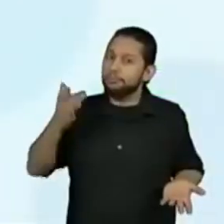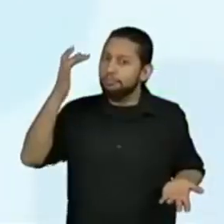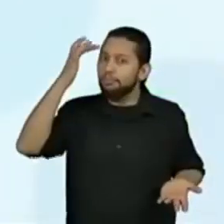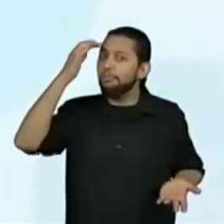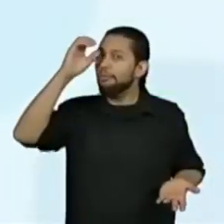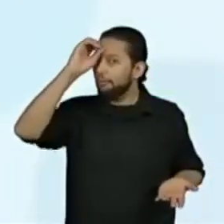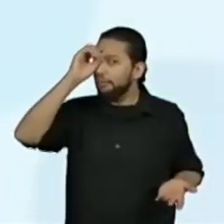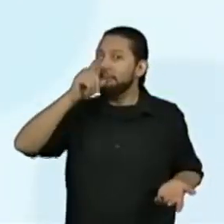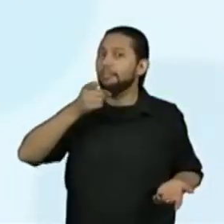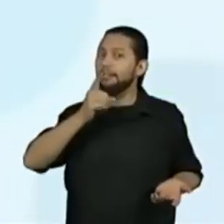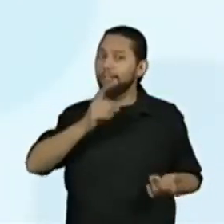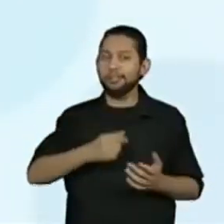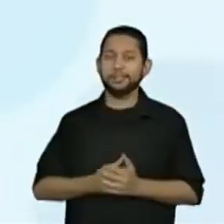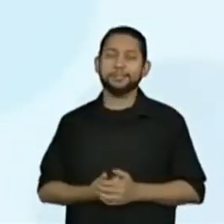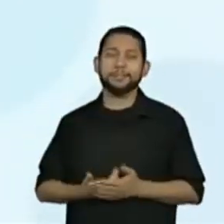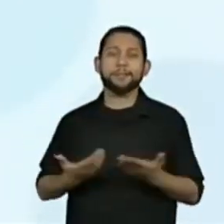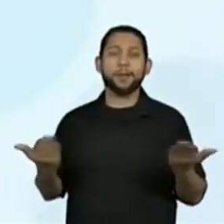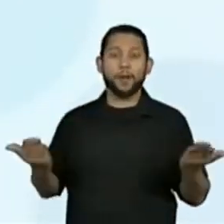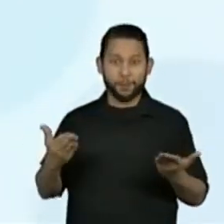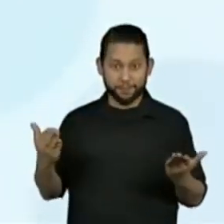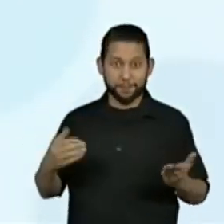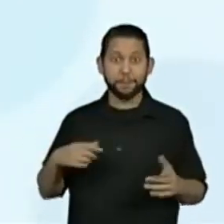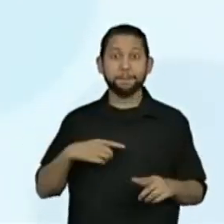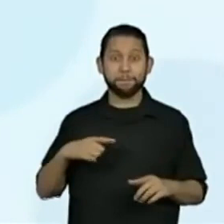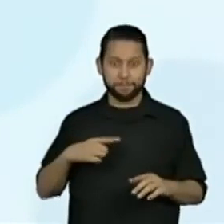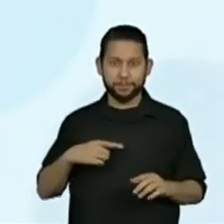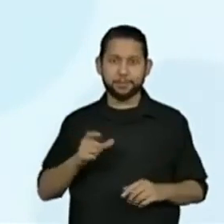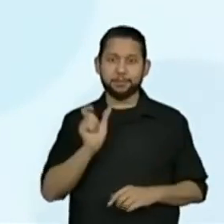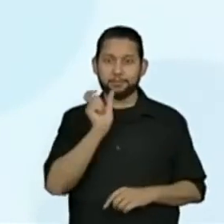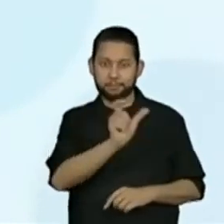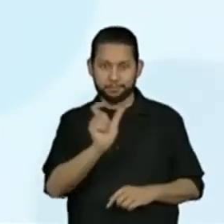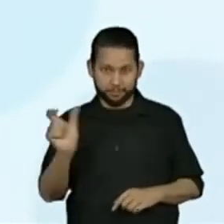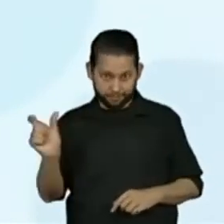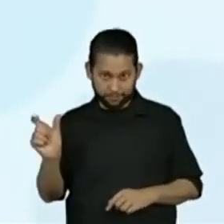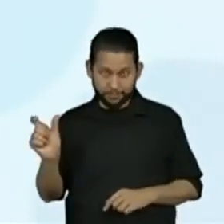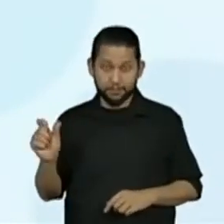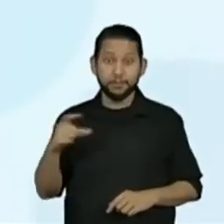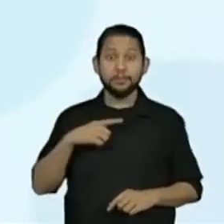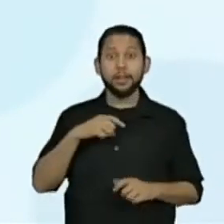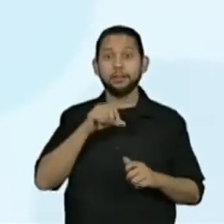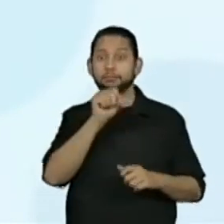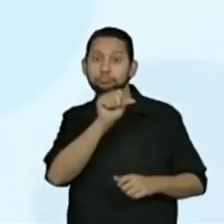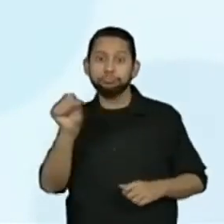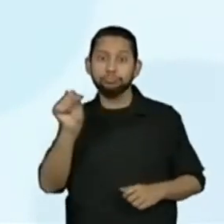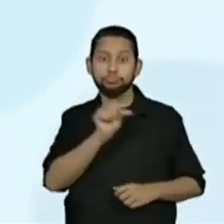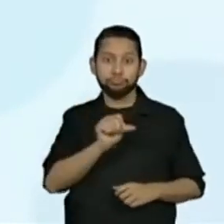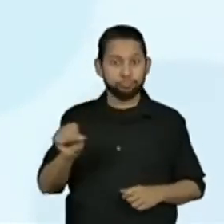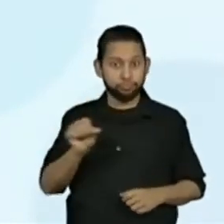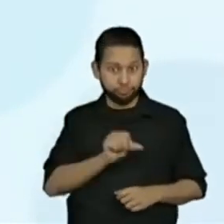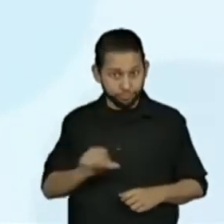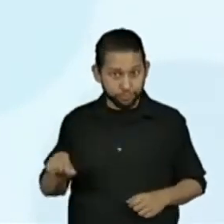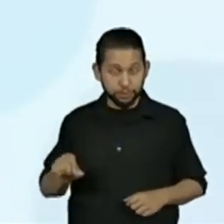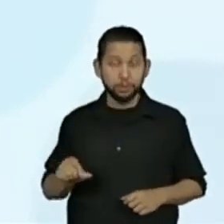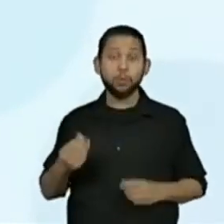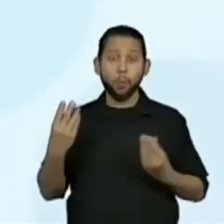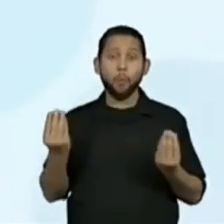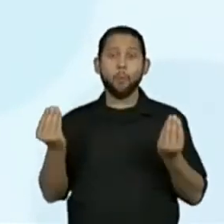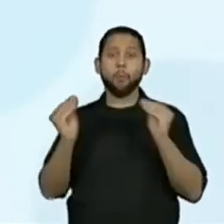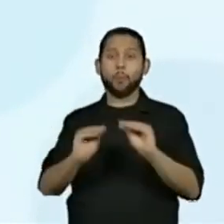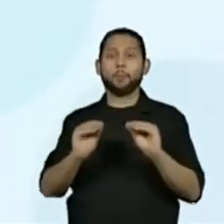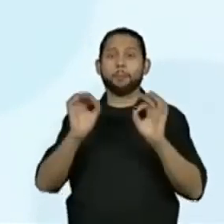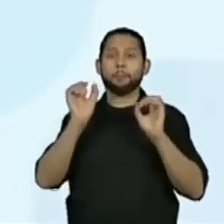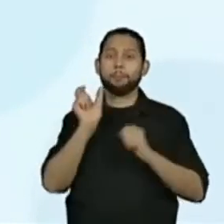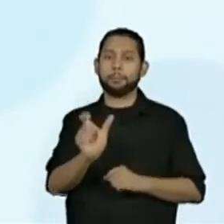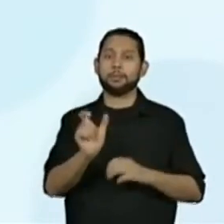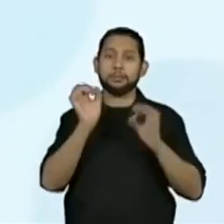Vamos preencher as lacunas dos trechos das fábulas com as palavras grafadas corretamente